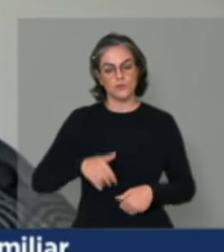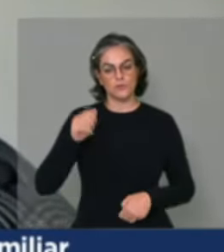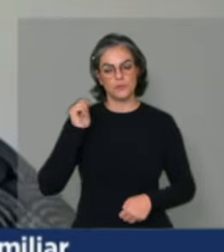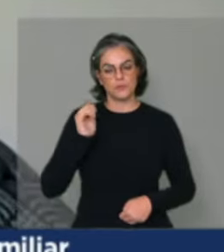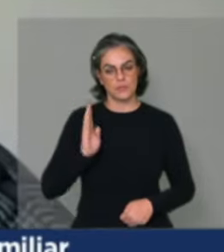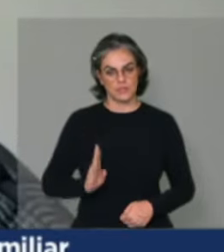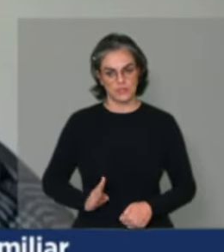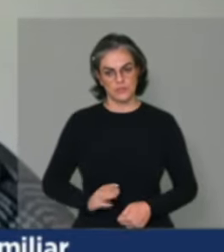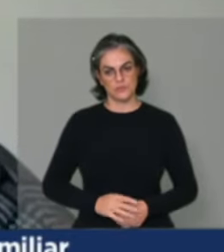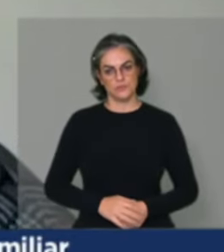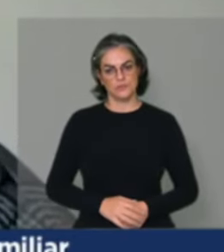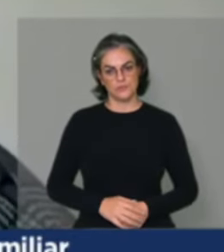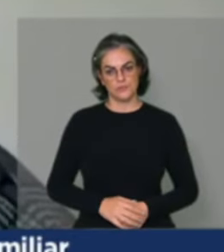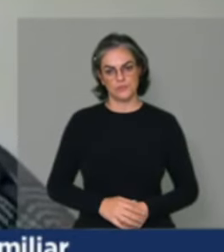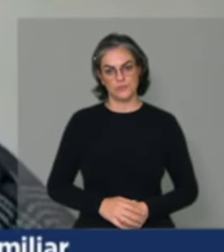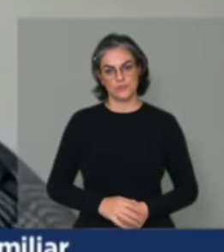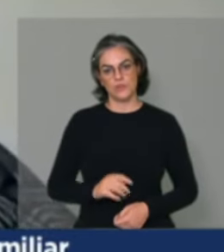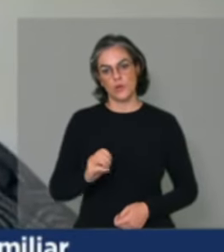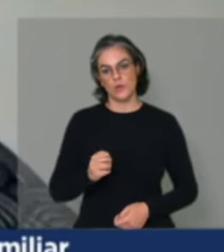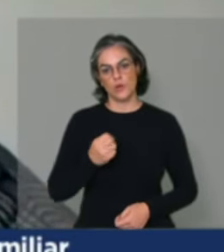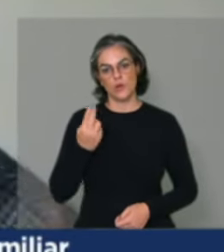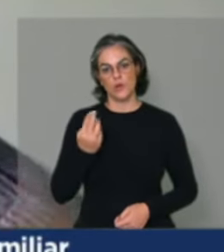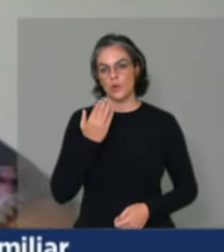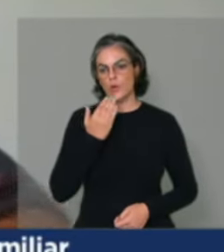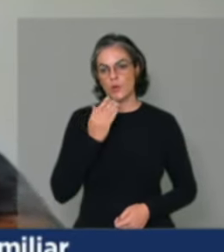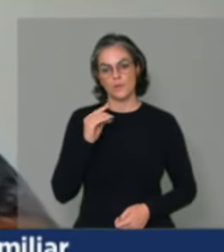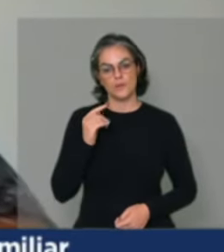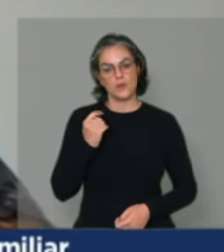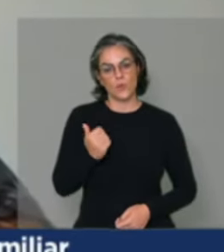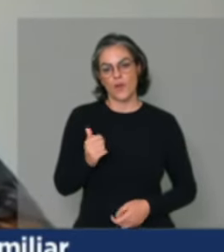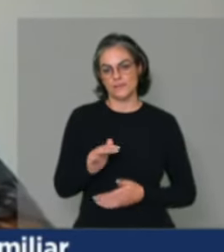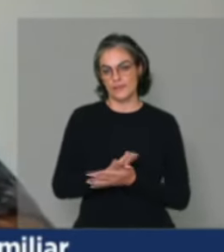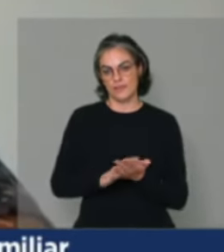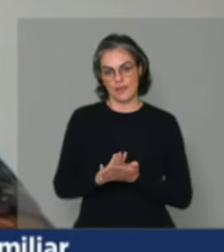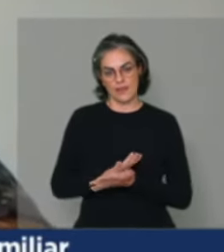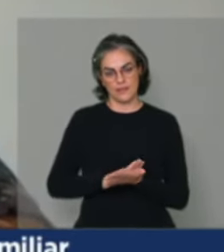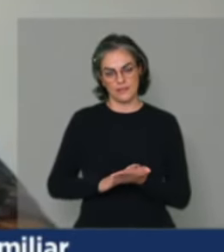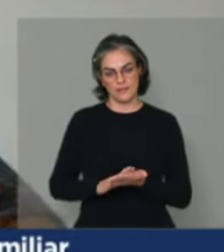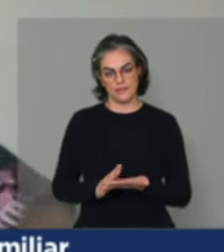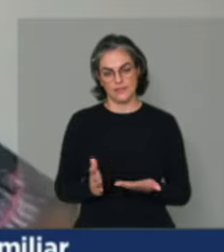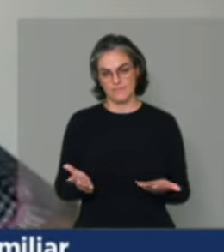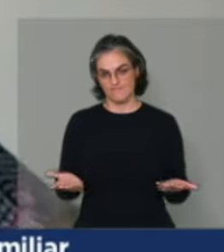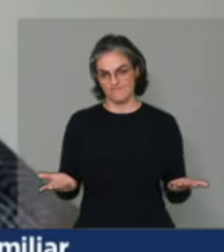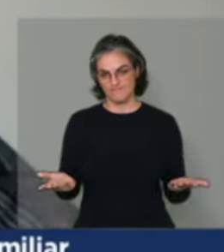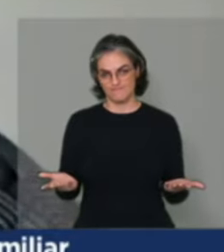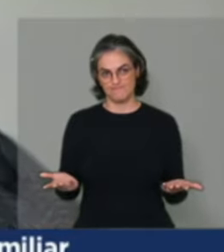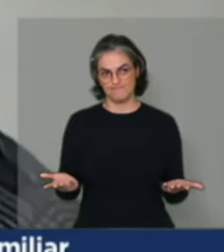ou que não comem quase nada. Então, trazer isso é dizer que a gente começa